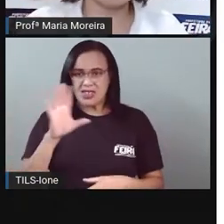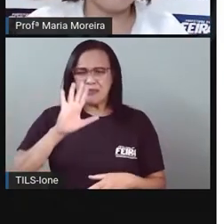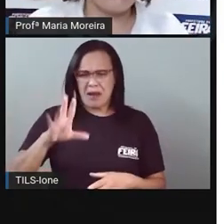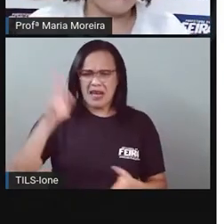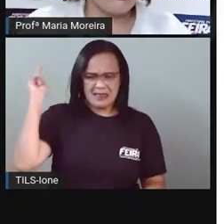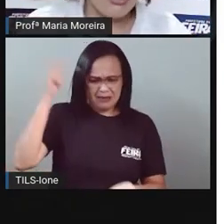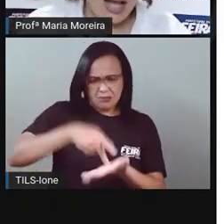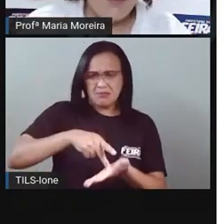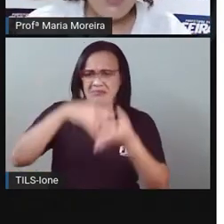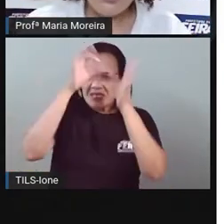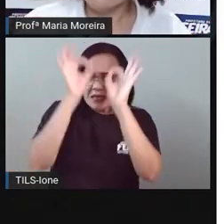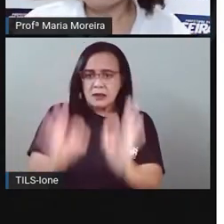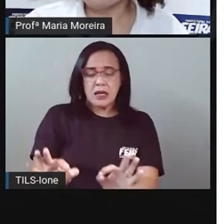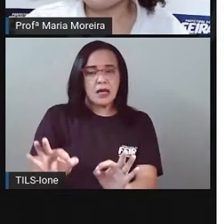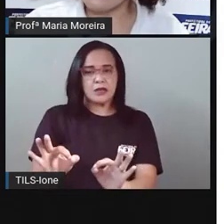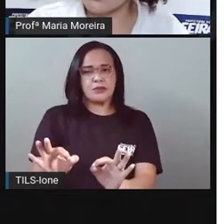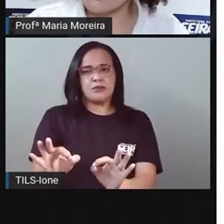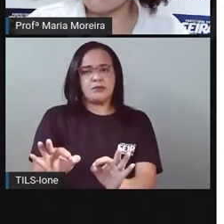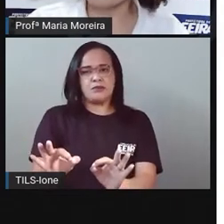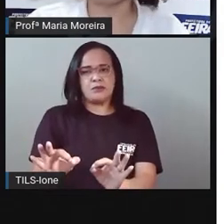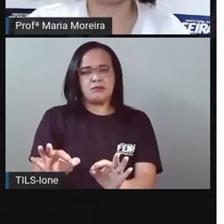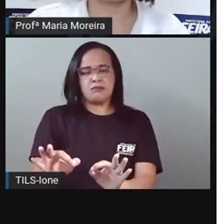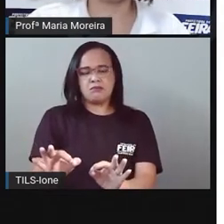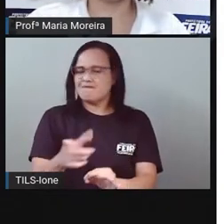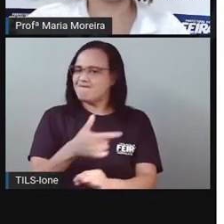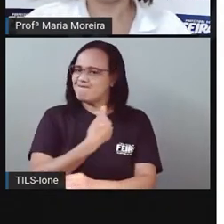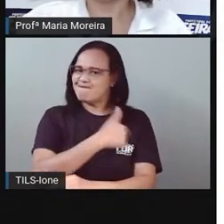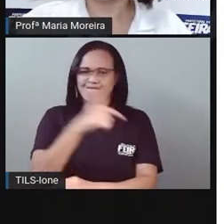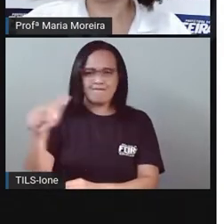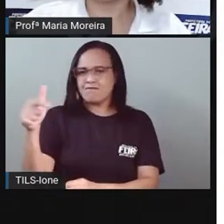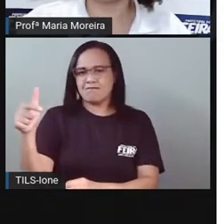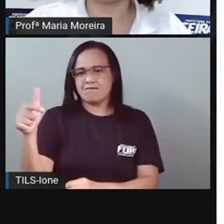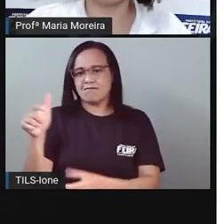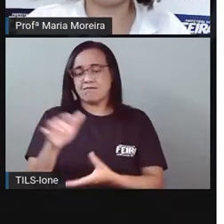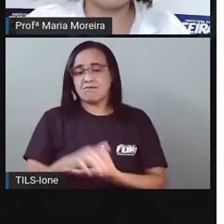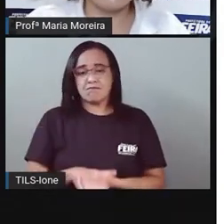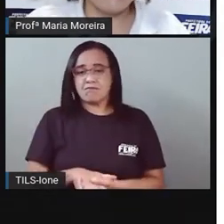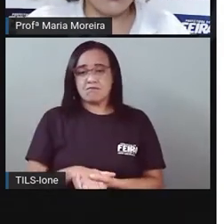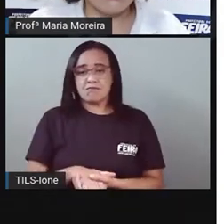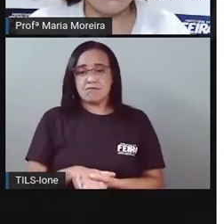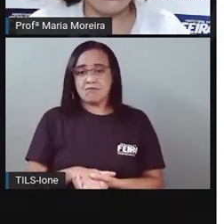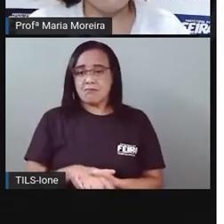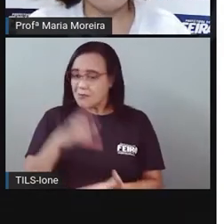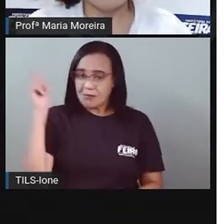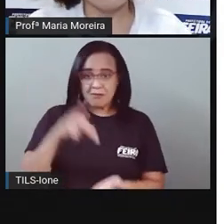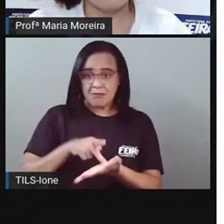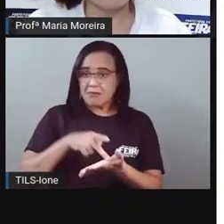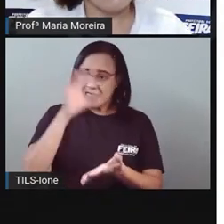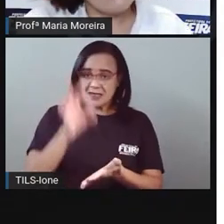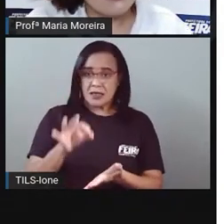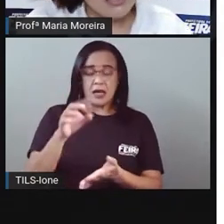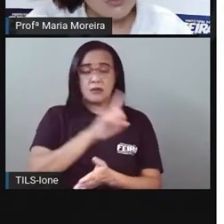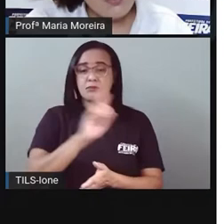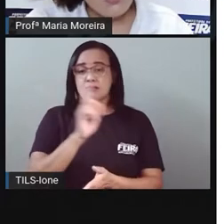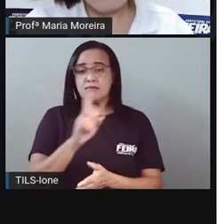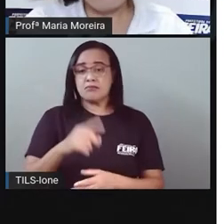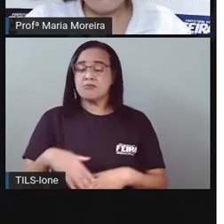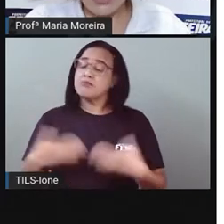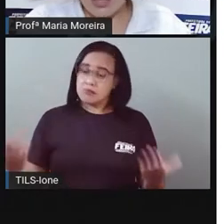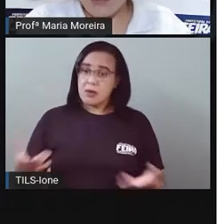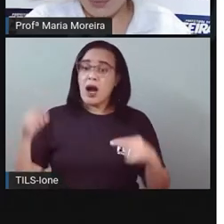estação, inclusive, a gente está. No entanto, não é tão preciso assim. Inclusive, aqui no Brasil.